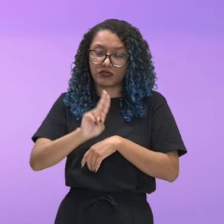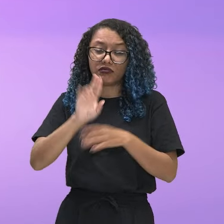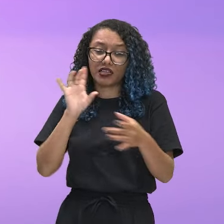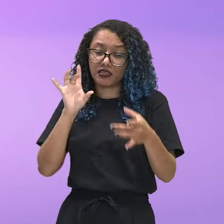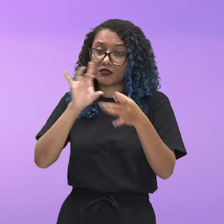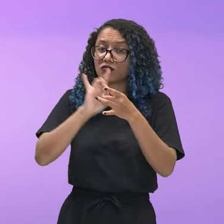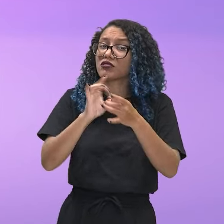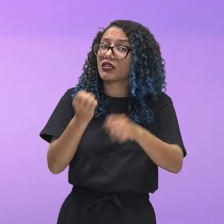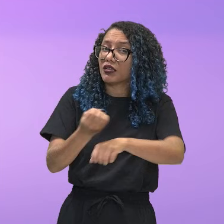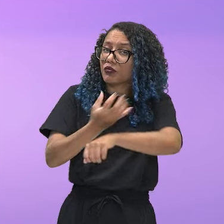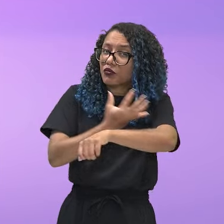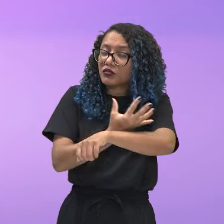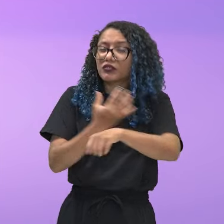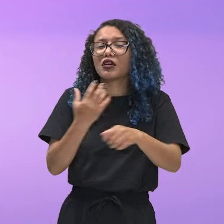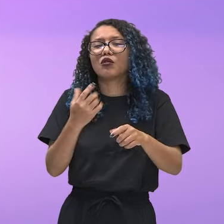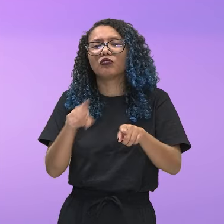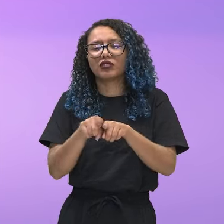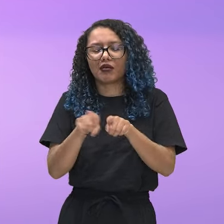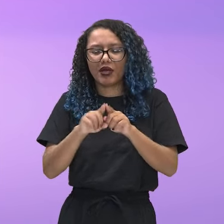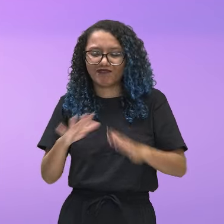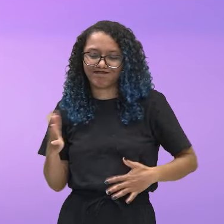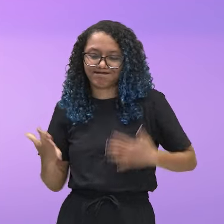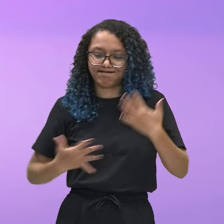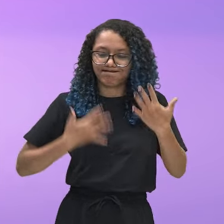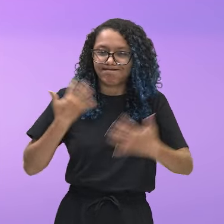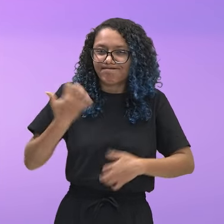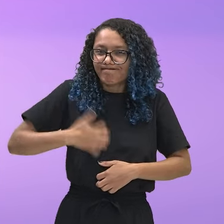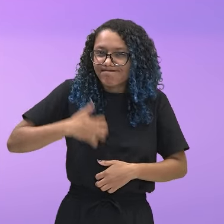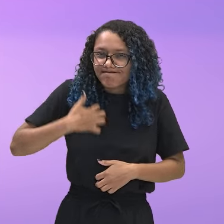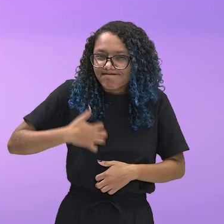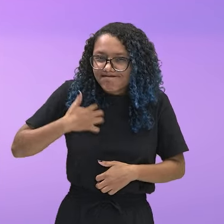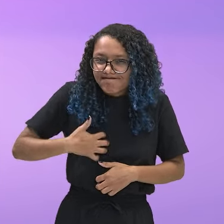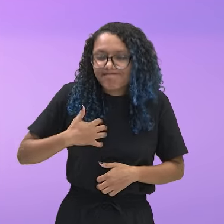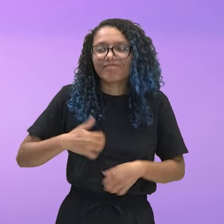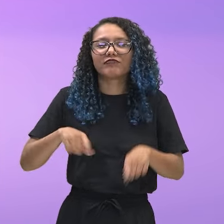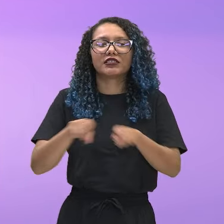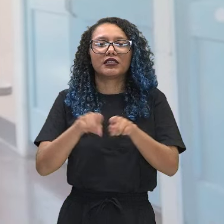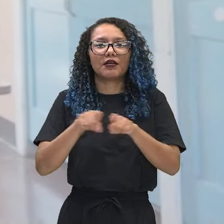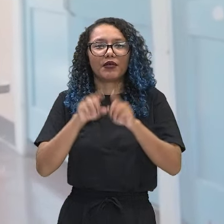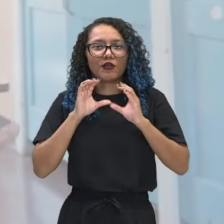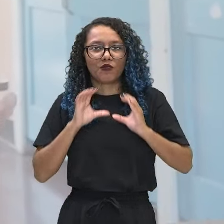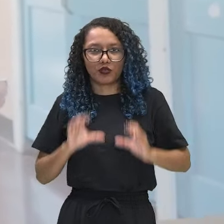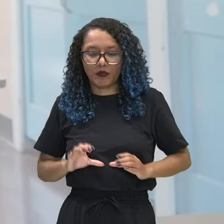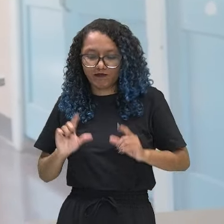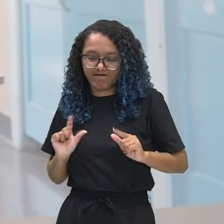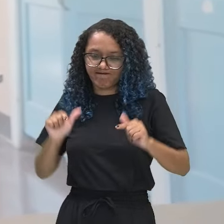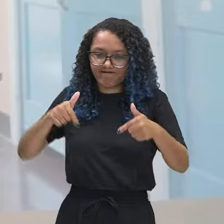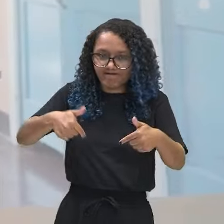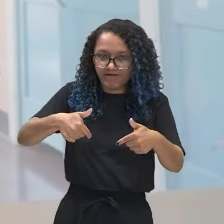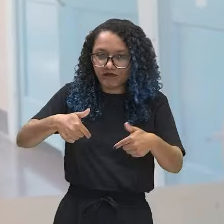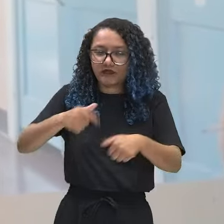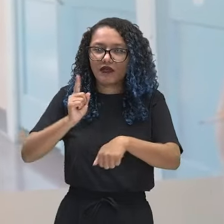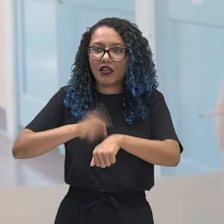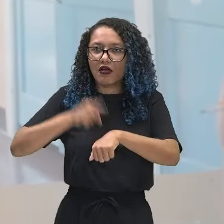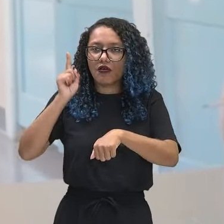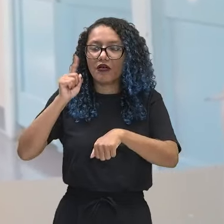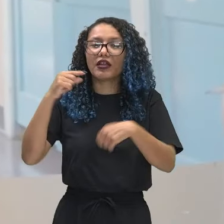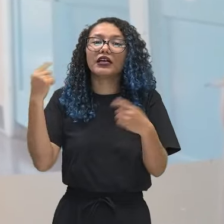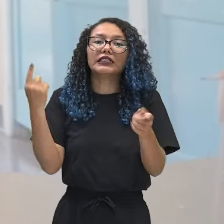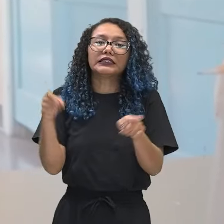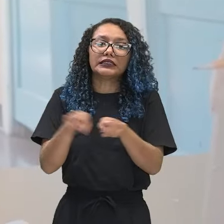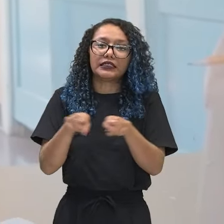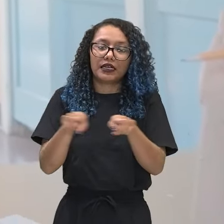a emoções, impulsos, agressividade e comportamento instintivo. Para completar esse calidoscópio de